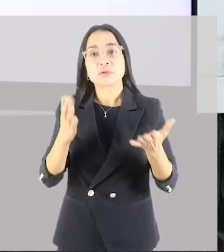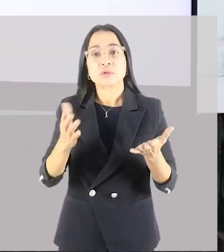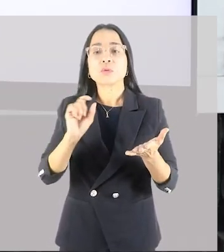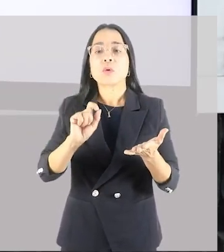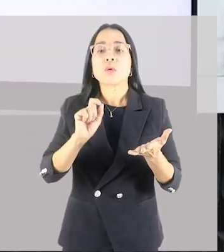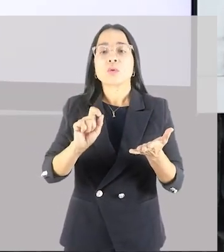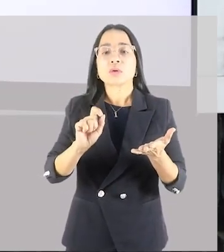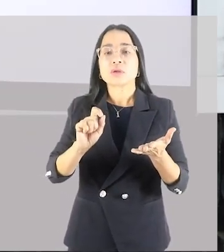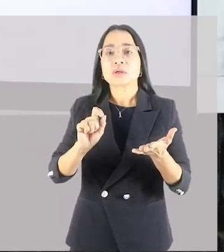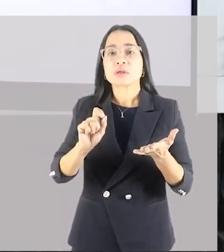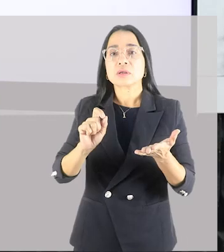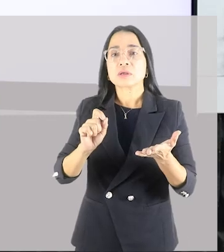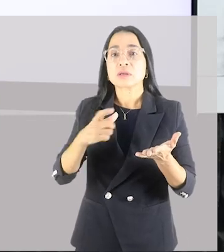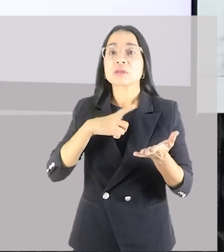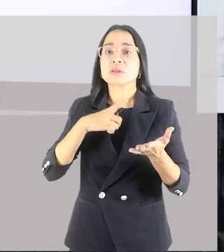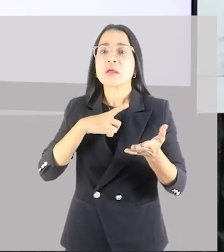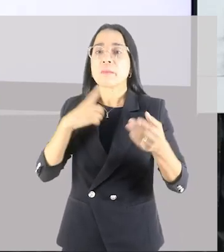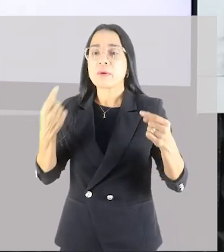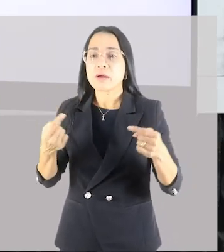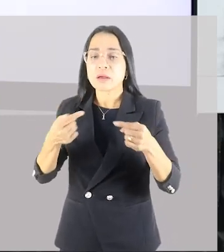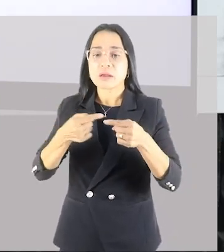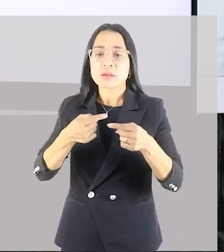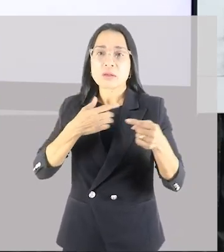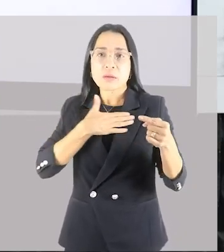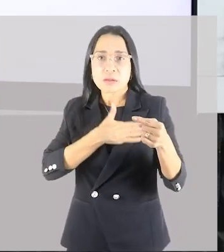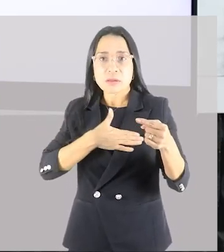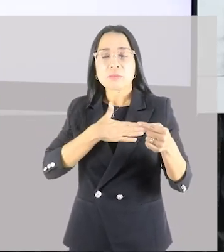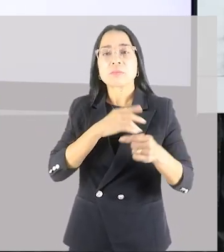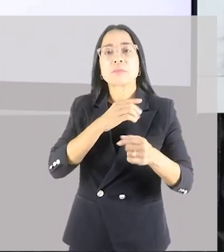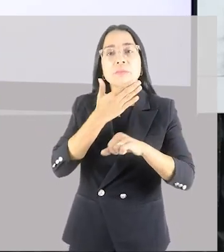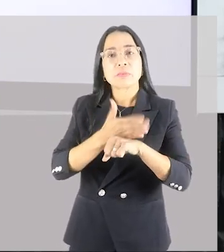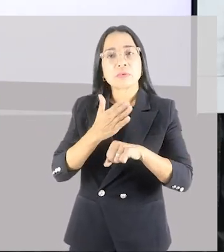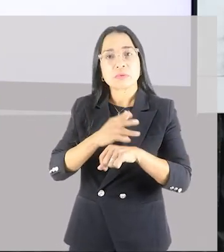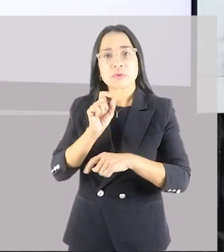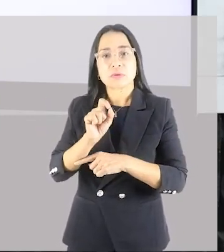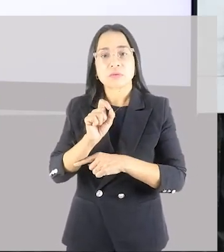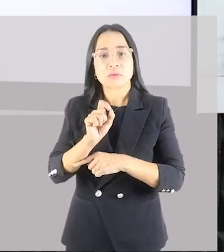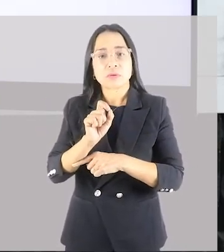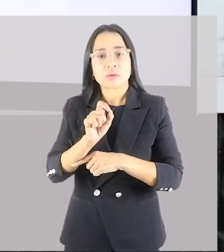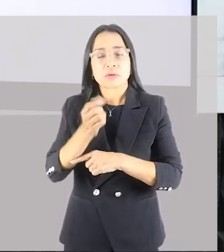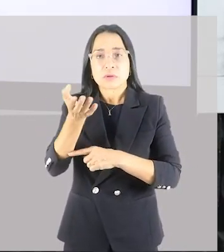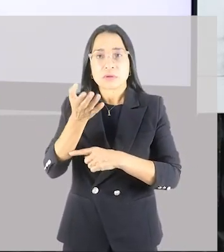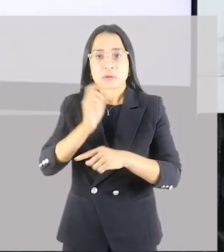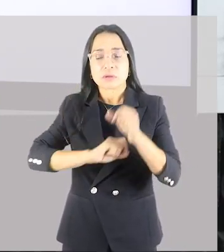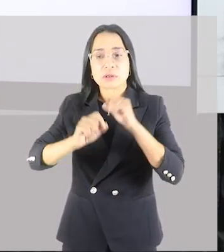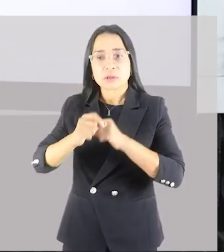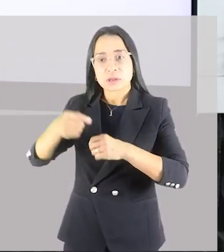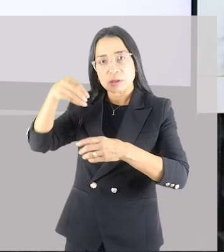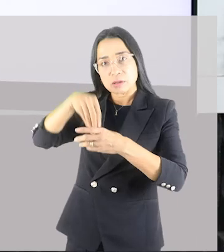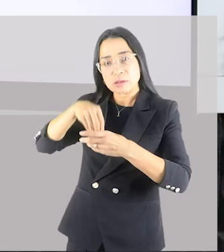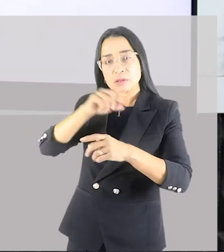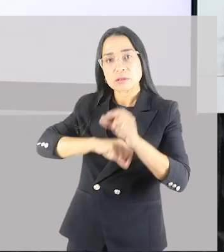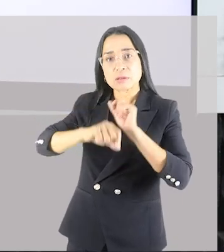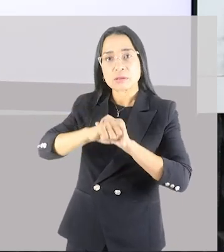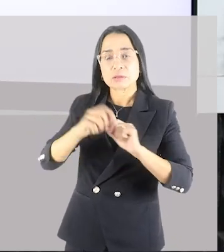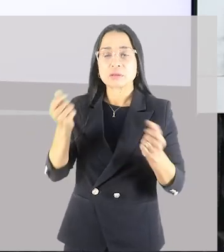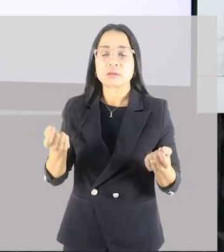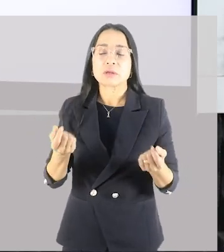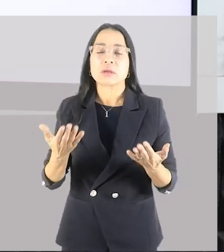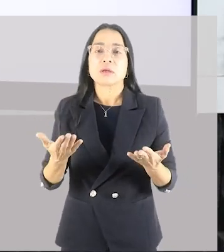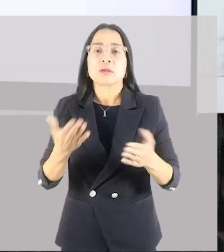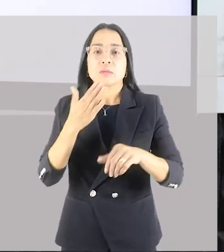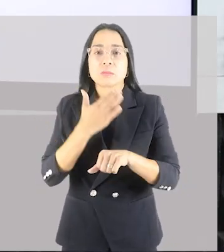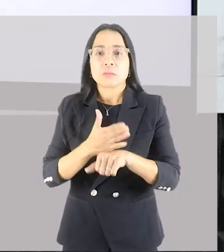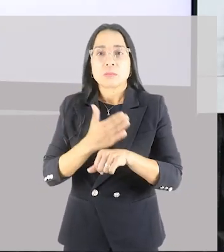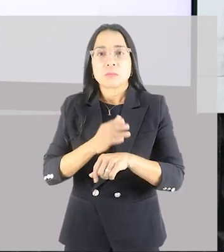tiver prazer em praticar e você quiser se inserir nessas atividades,